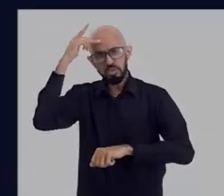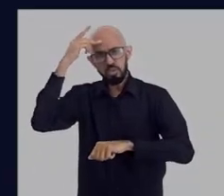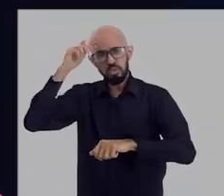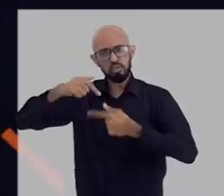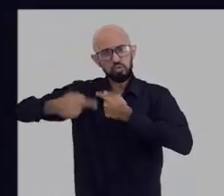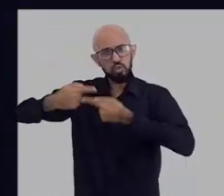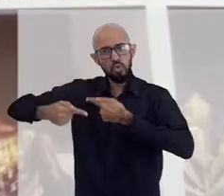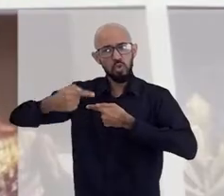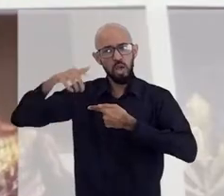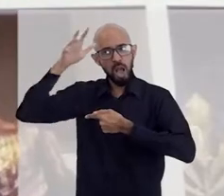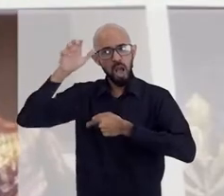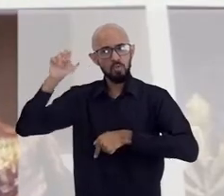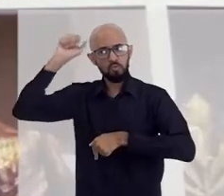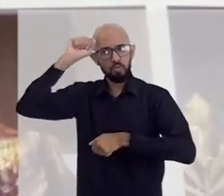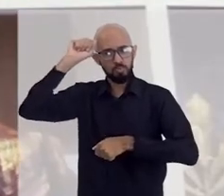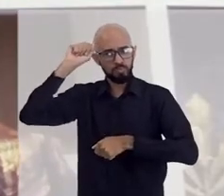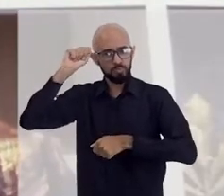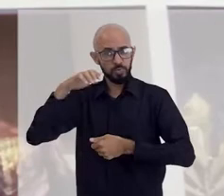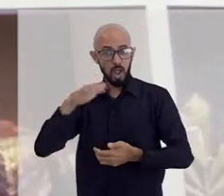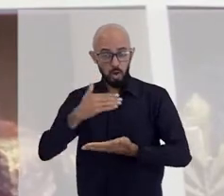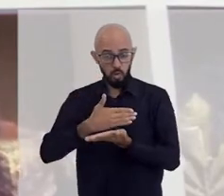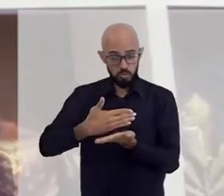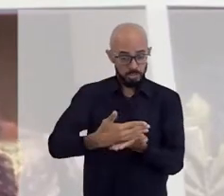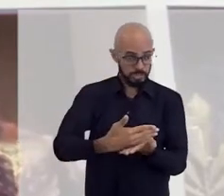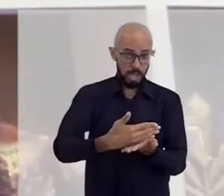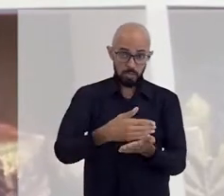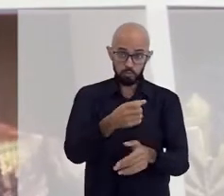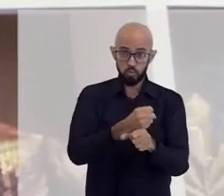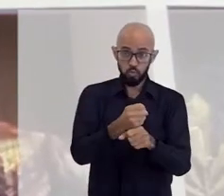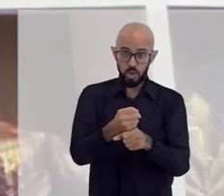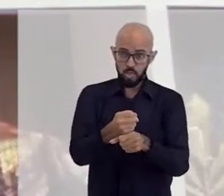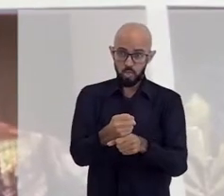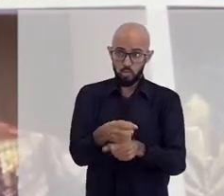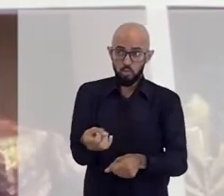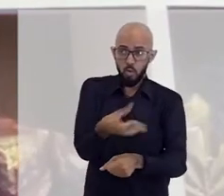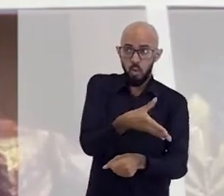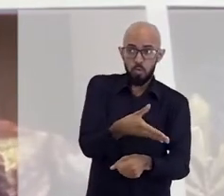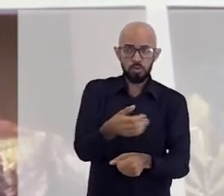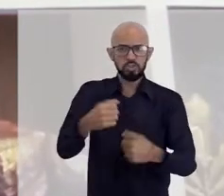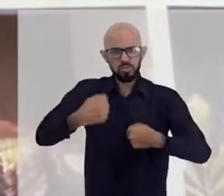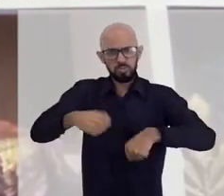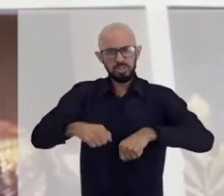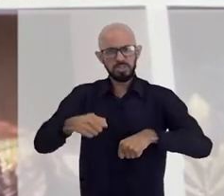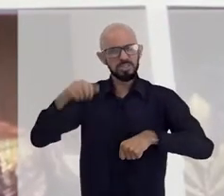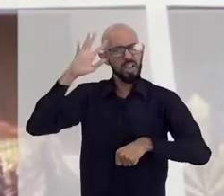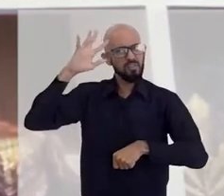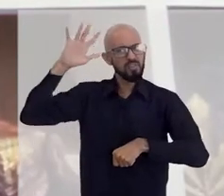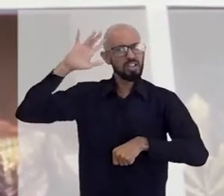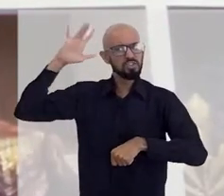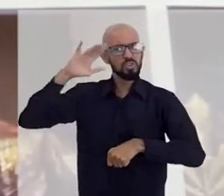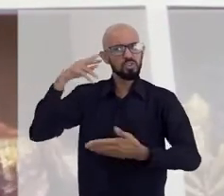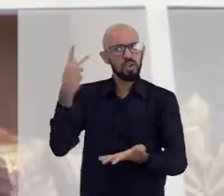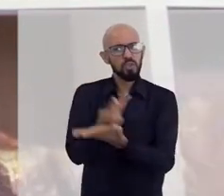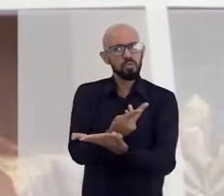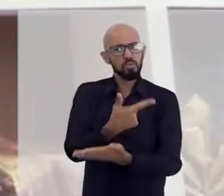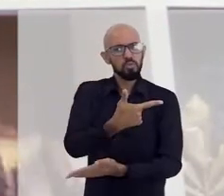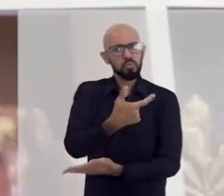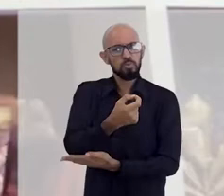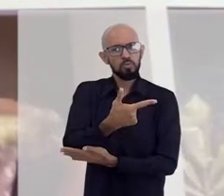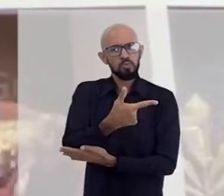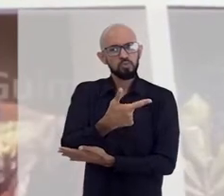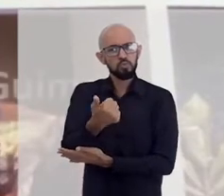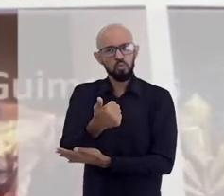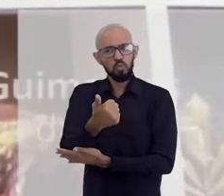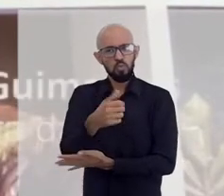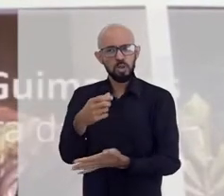afro? Ao iniciarmos mais um ano, não podemos deixar de refletir sobre o que se passou em 2021 e